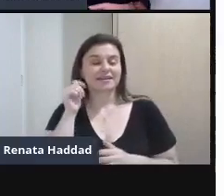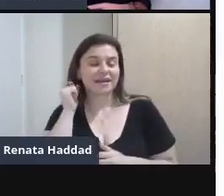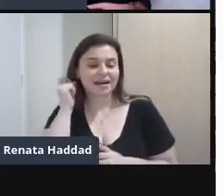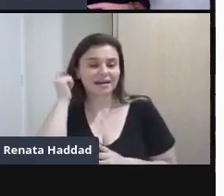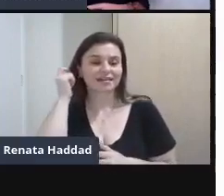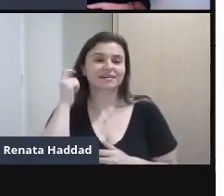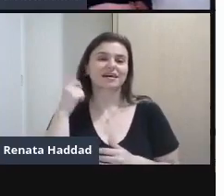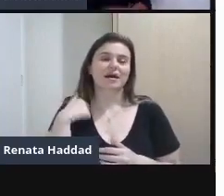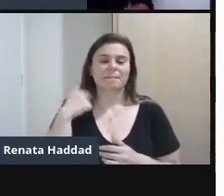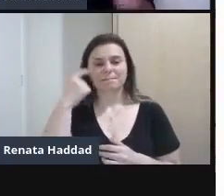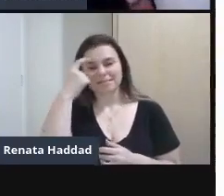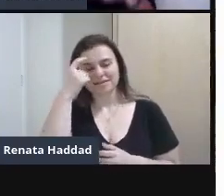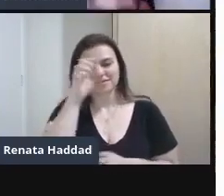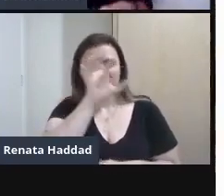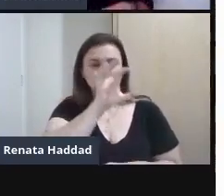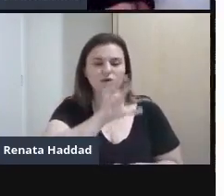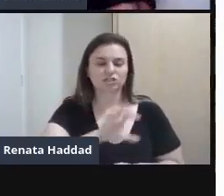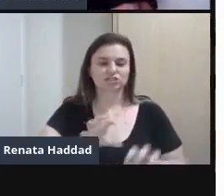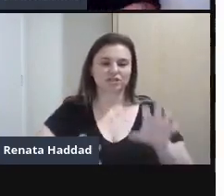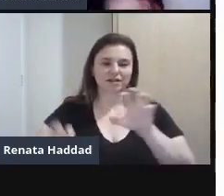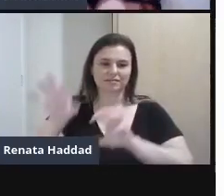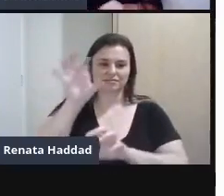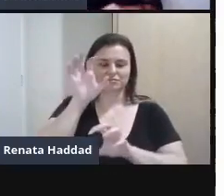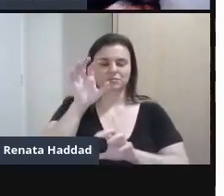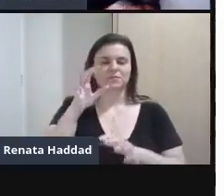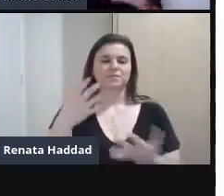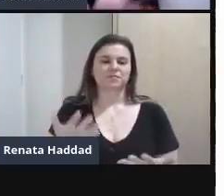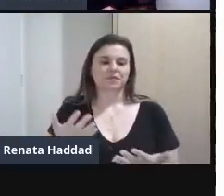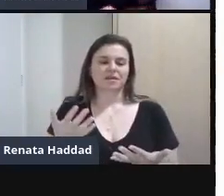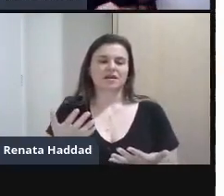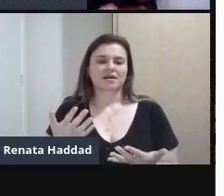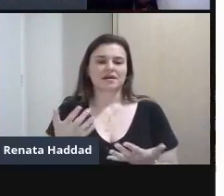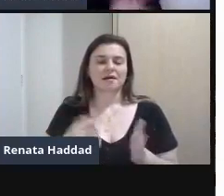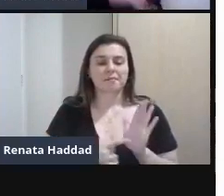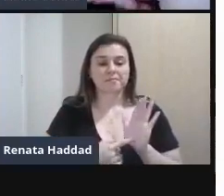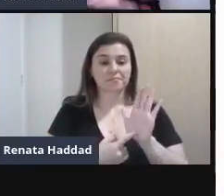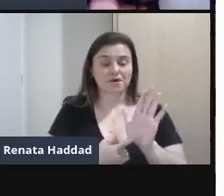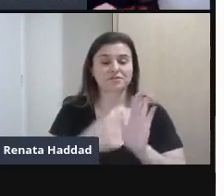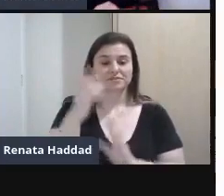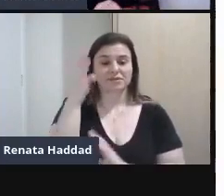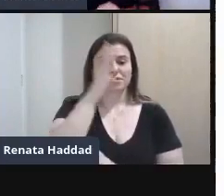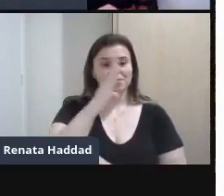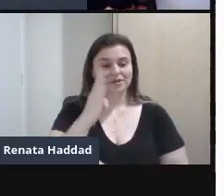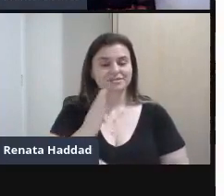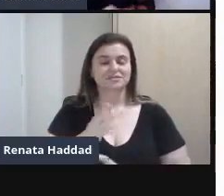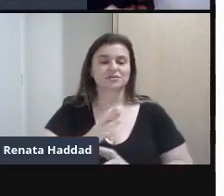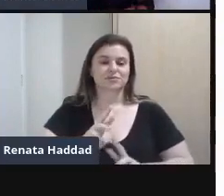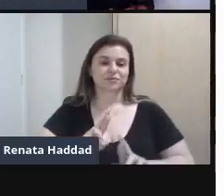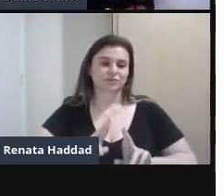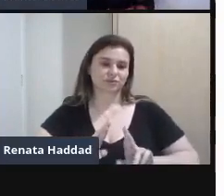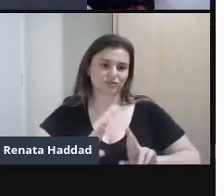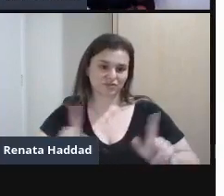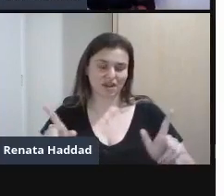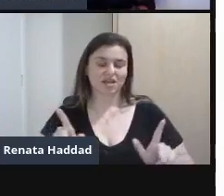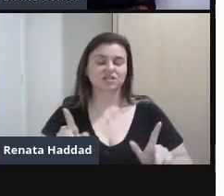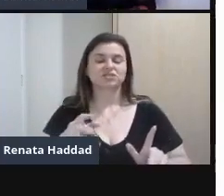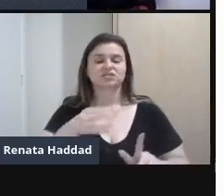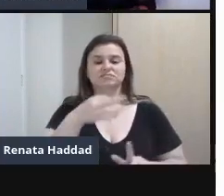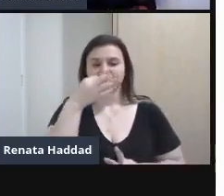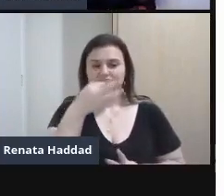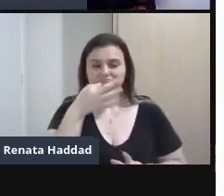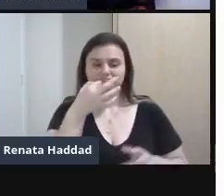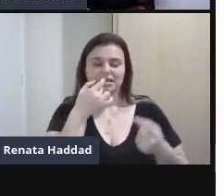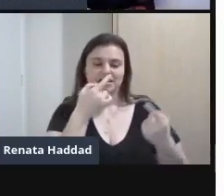regionalismo Traz para as suas obras Esse Brasil tropical E a sua crítica social Também Por meio De suas